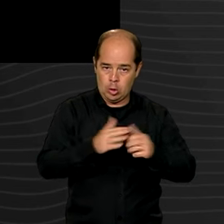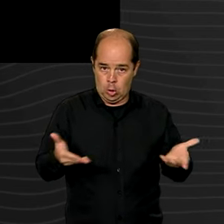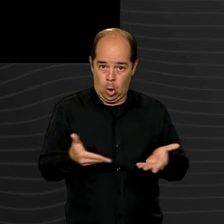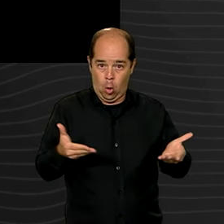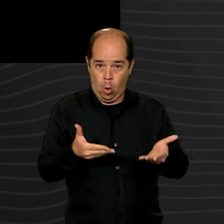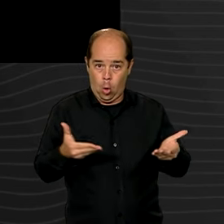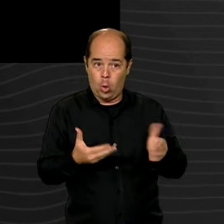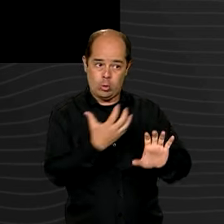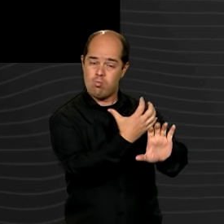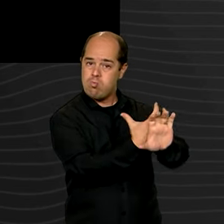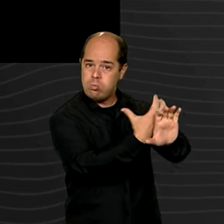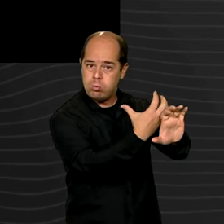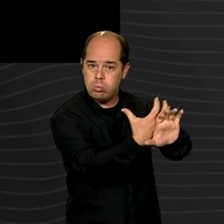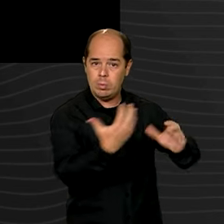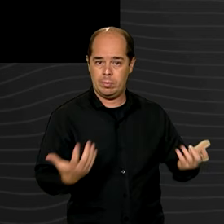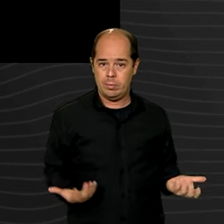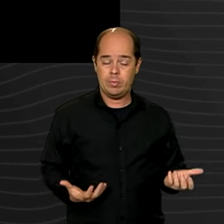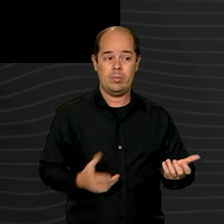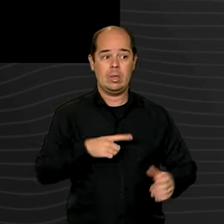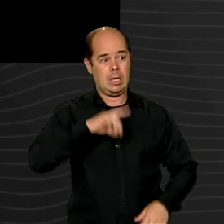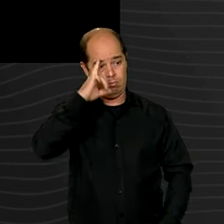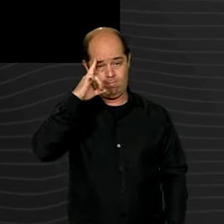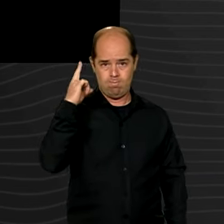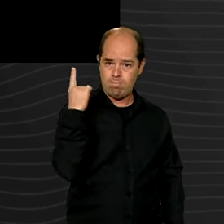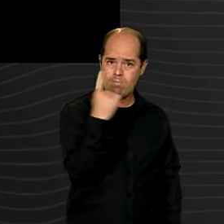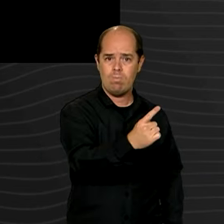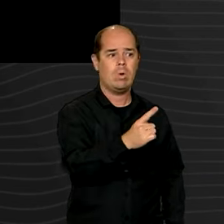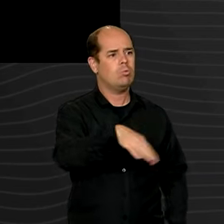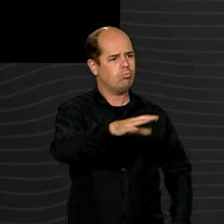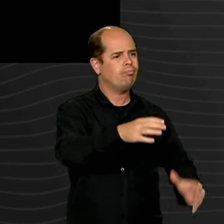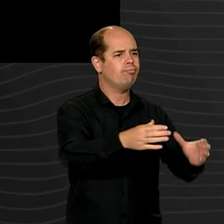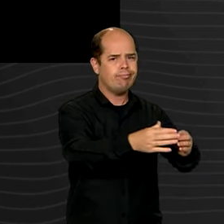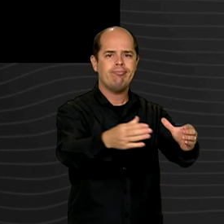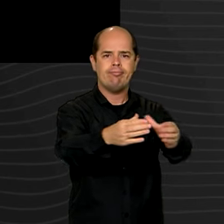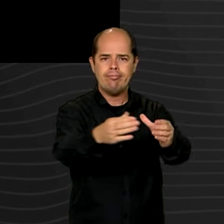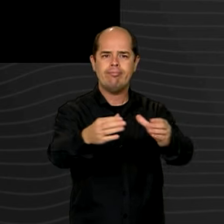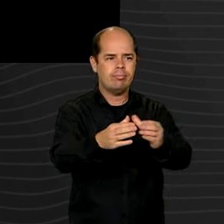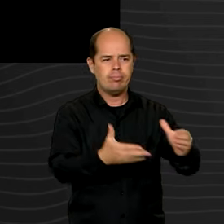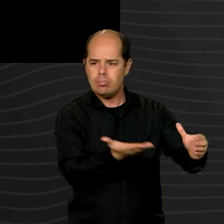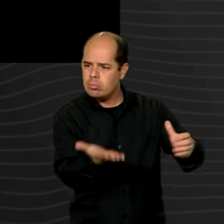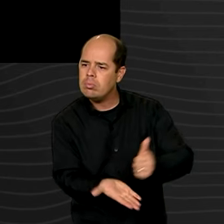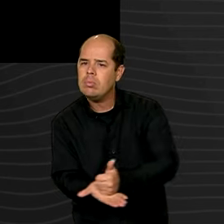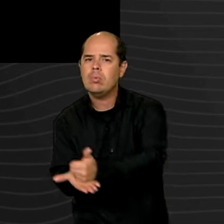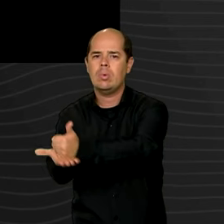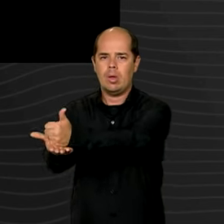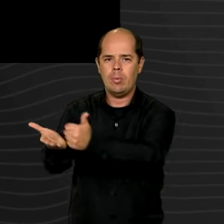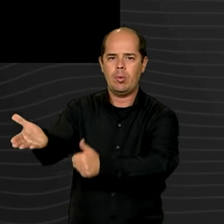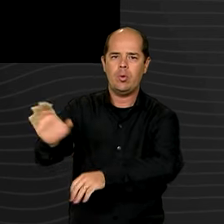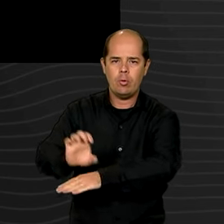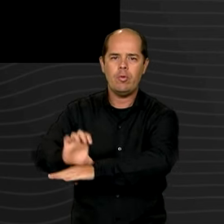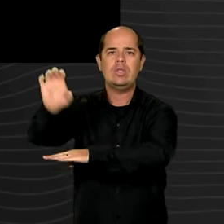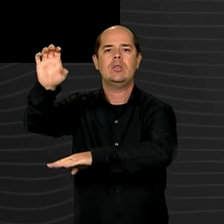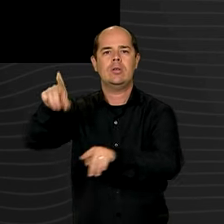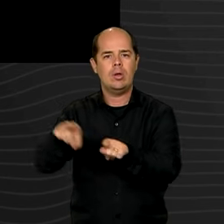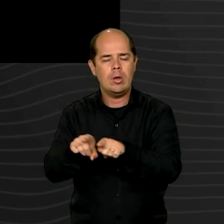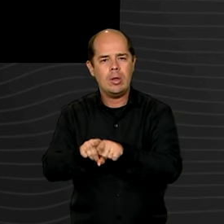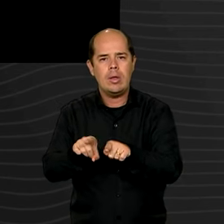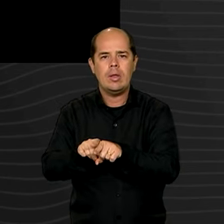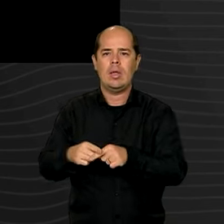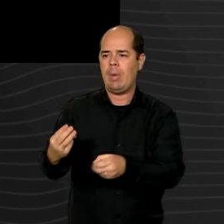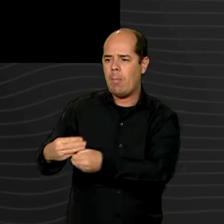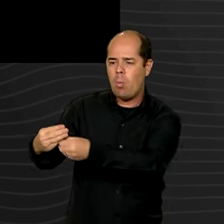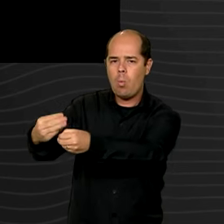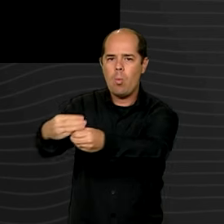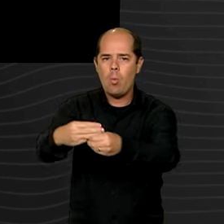determinou que todas as equipes estejam mobilizadas e à disposição dos governos estaduais e das prefeituras